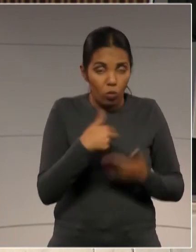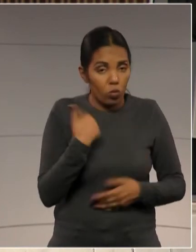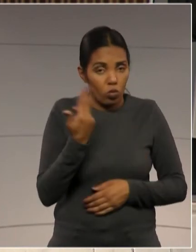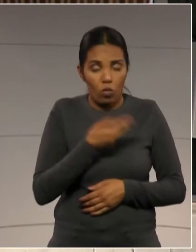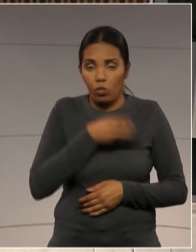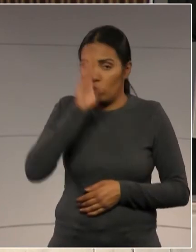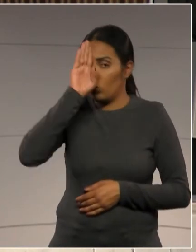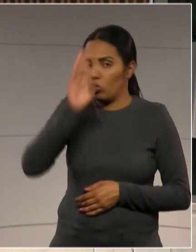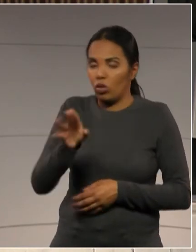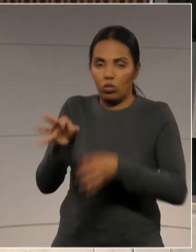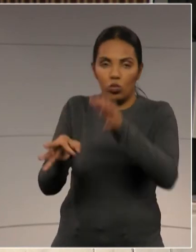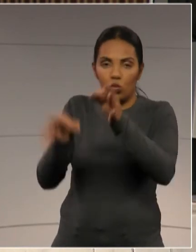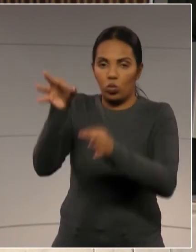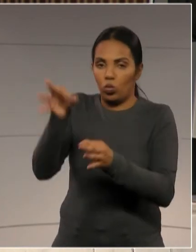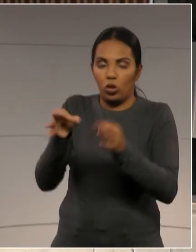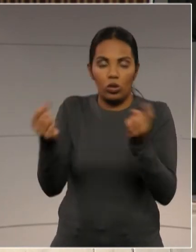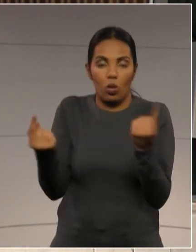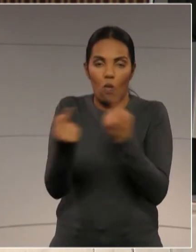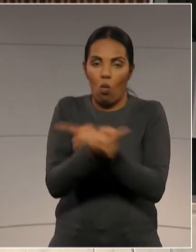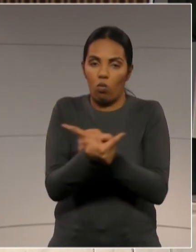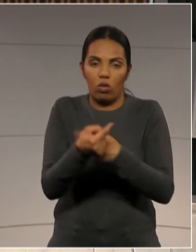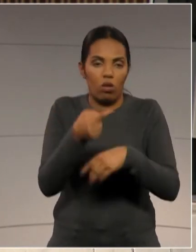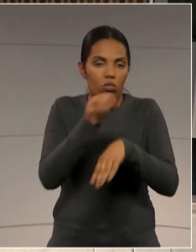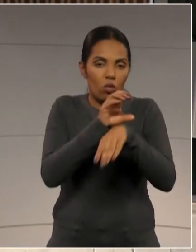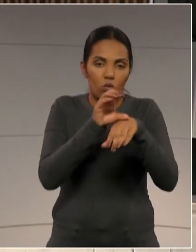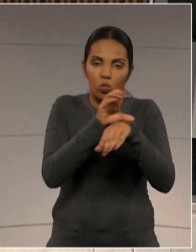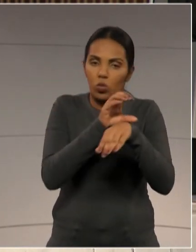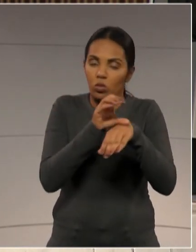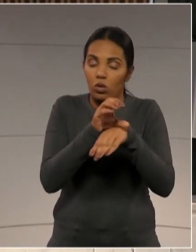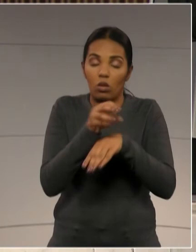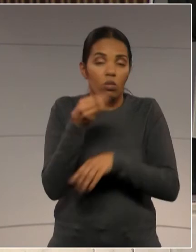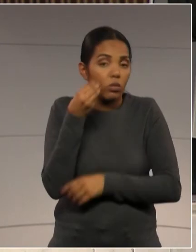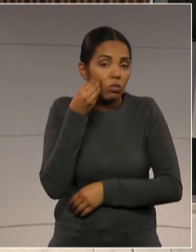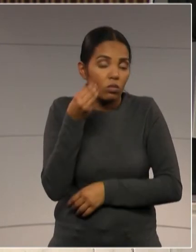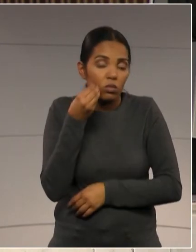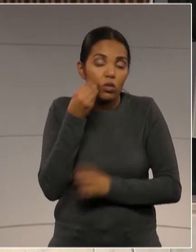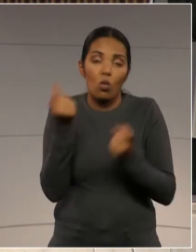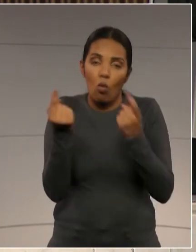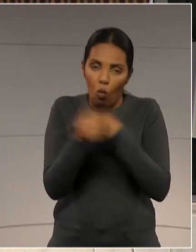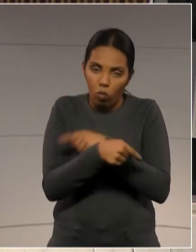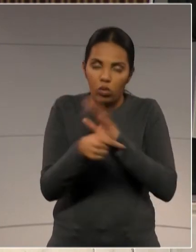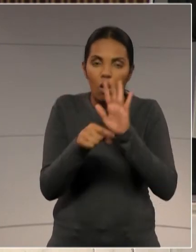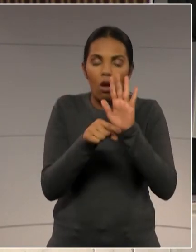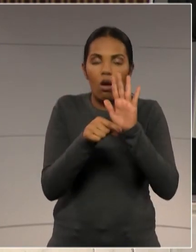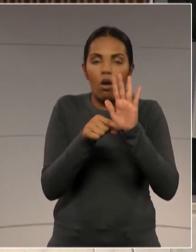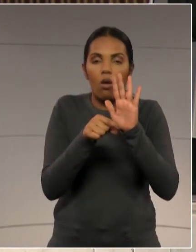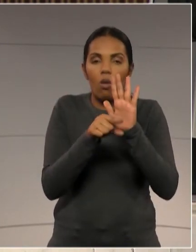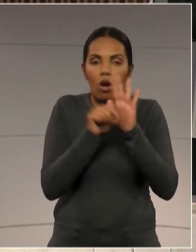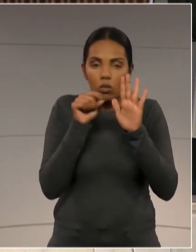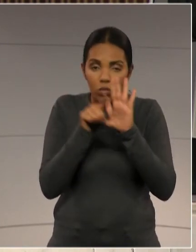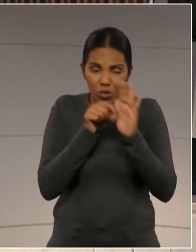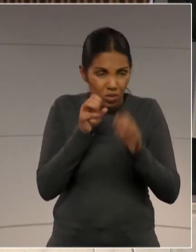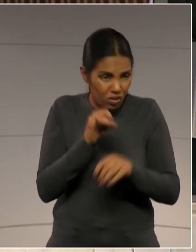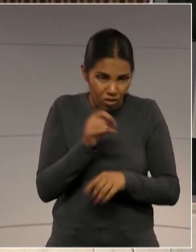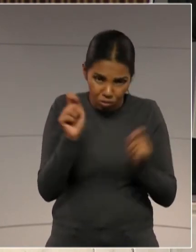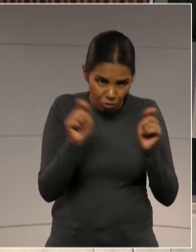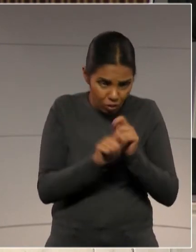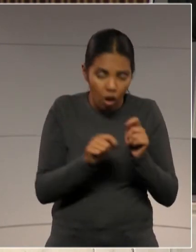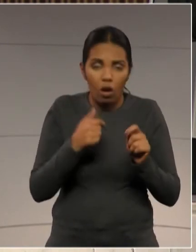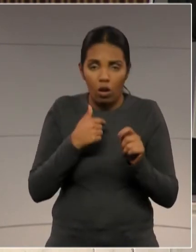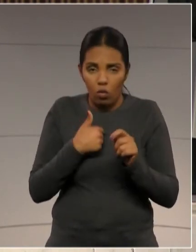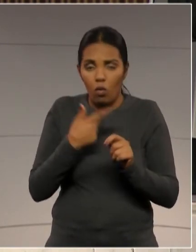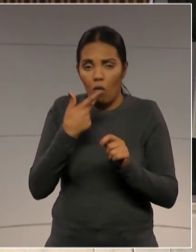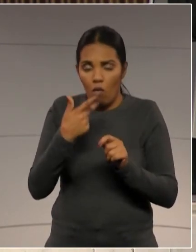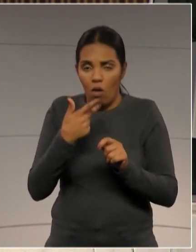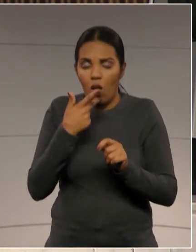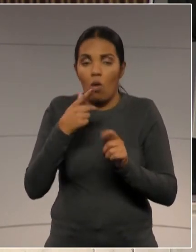uma ação direta de inconstitucionalidade contra, se possível, o artigo. Se não for possível, contra o projeto. Aí já será lei.